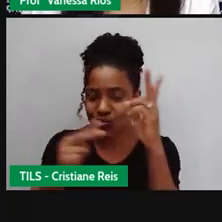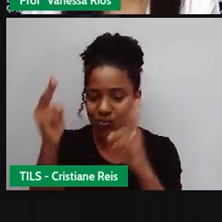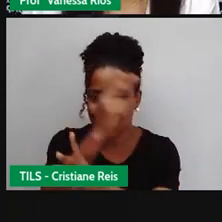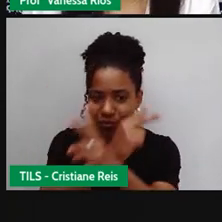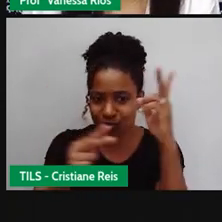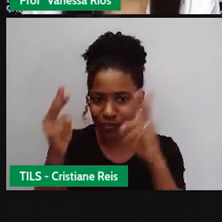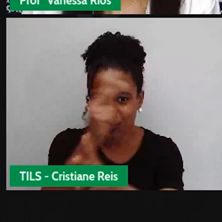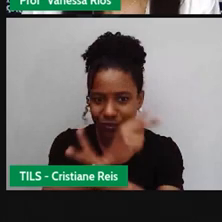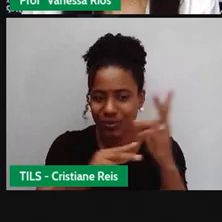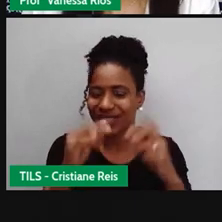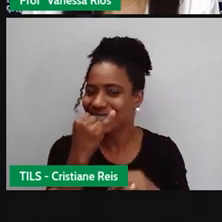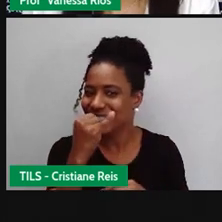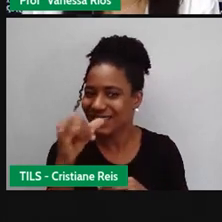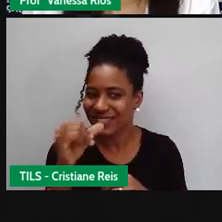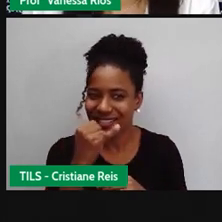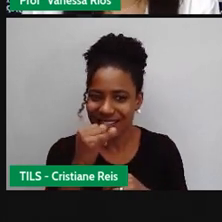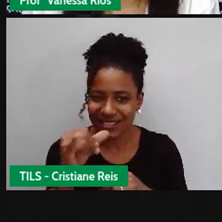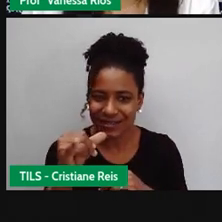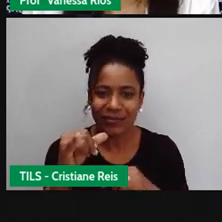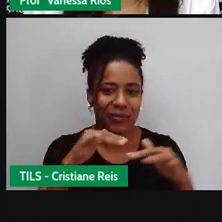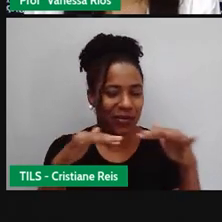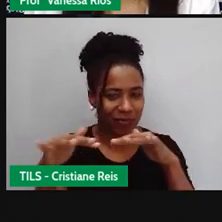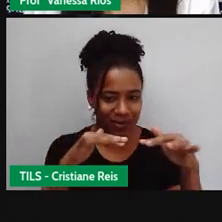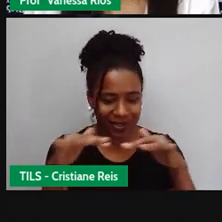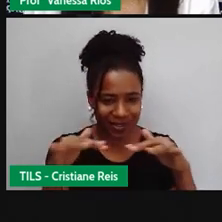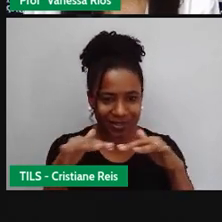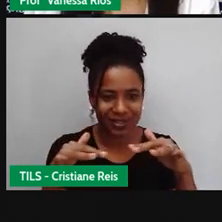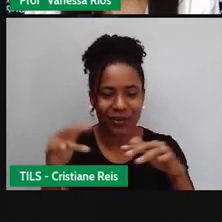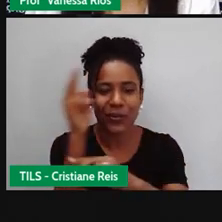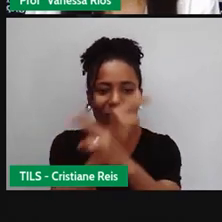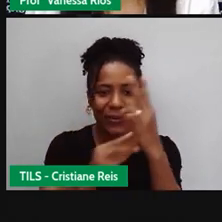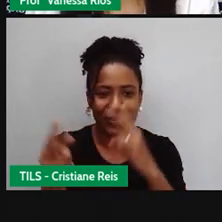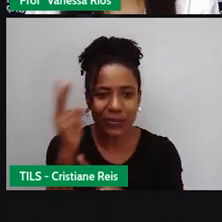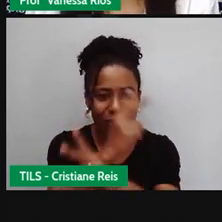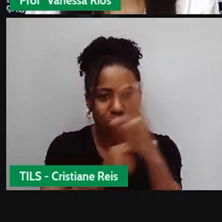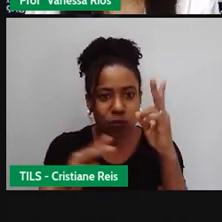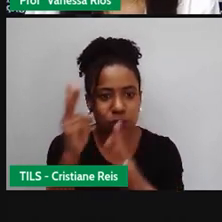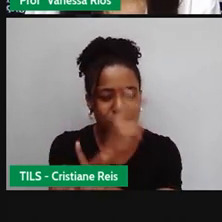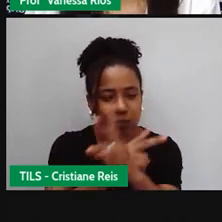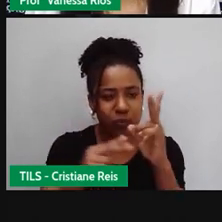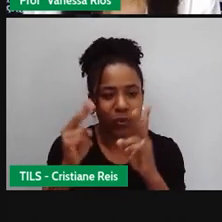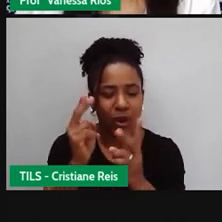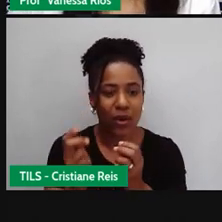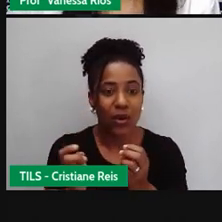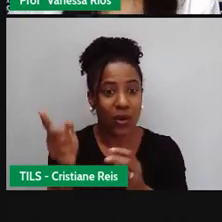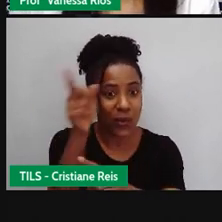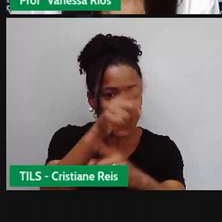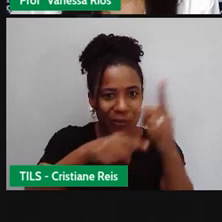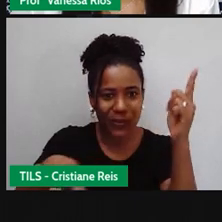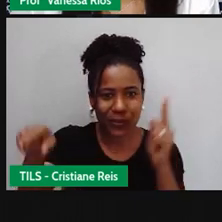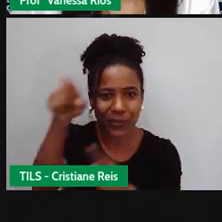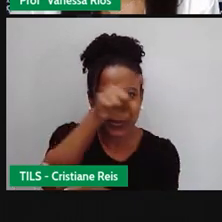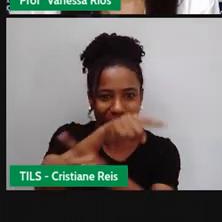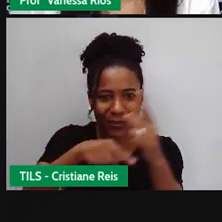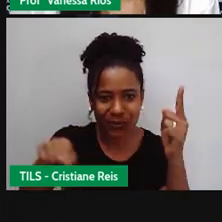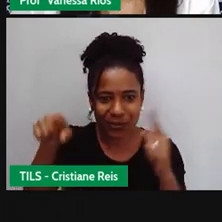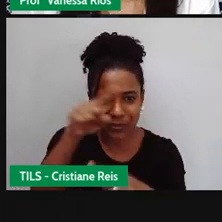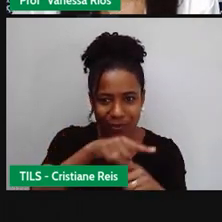usa como fonte aí a movimentação do vento, né, a força do vento, para movimentar